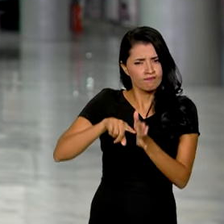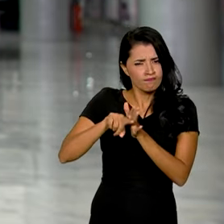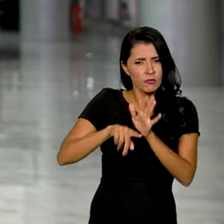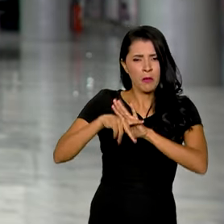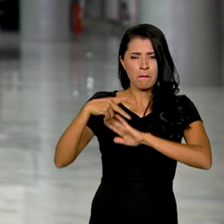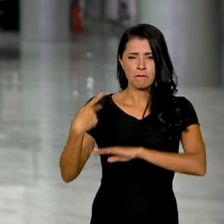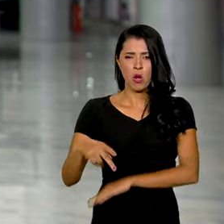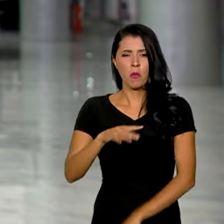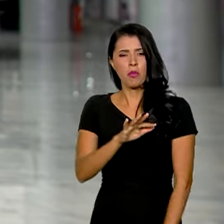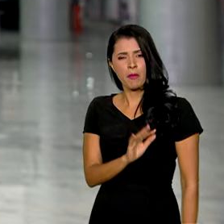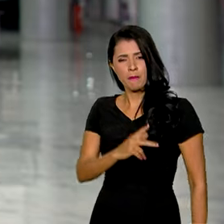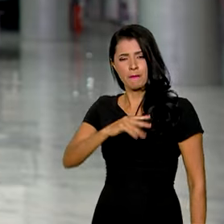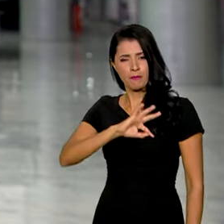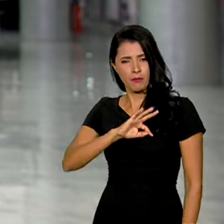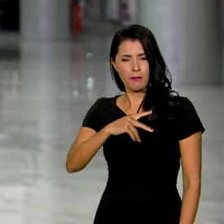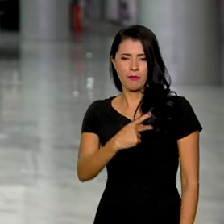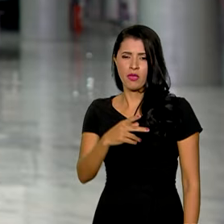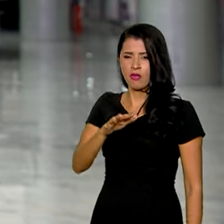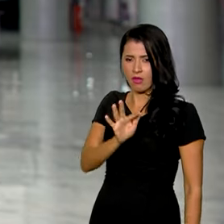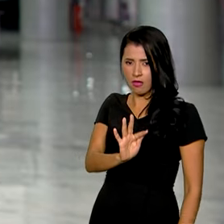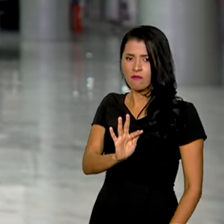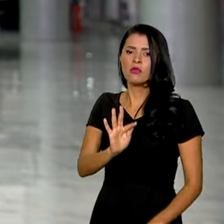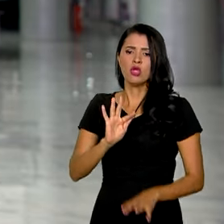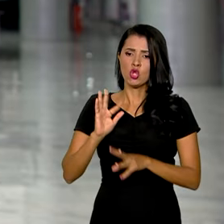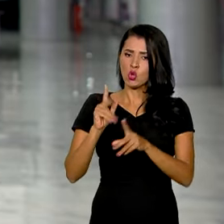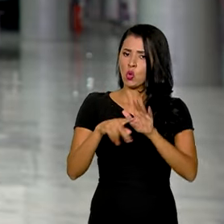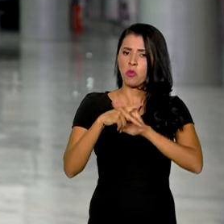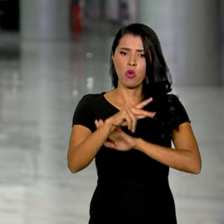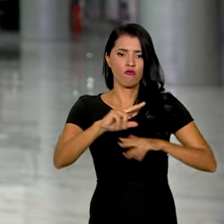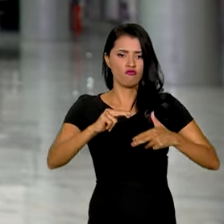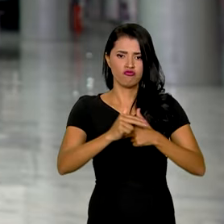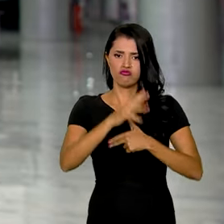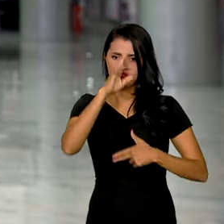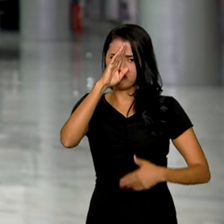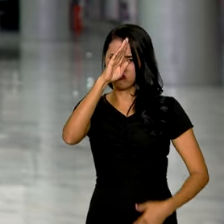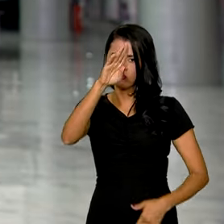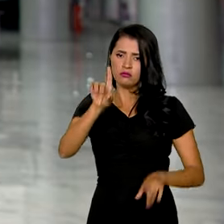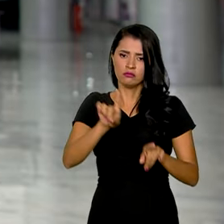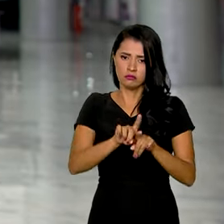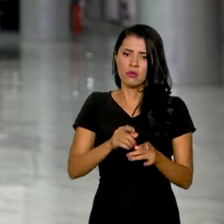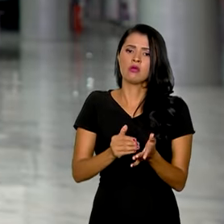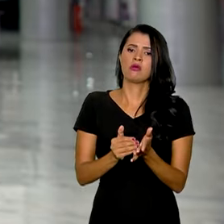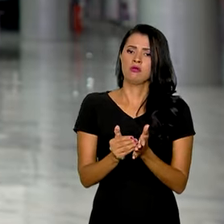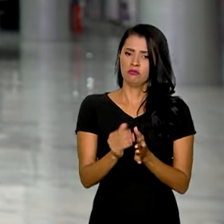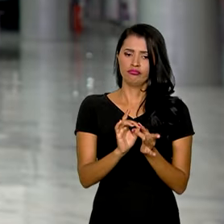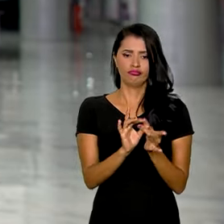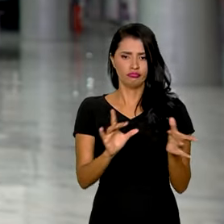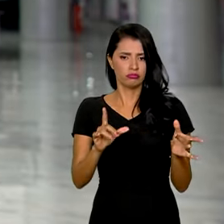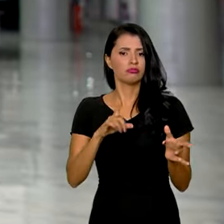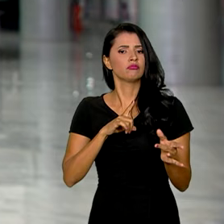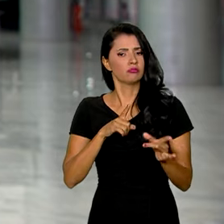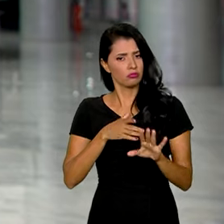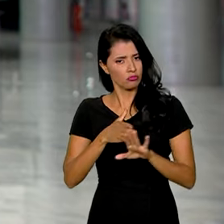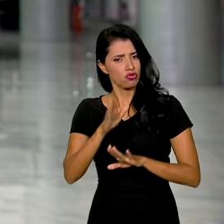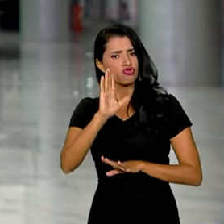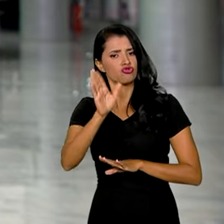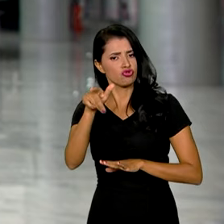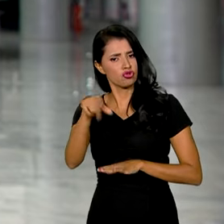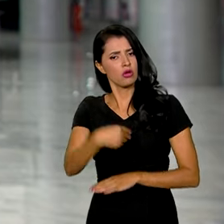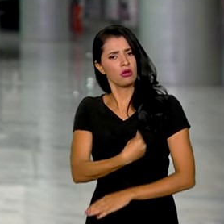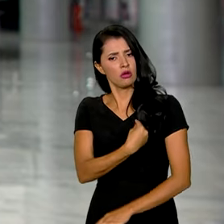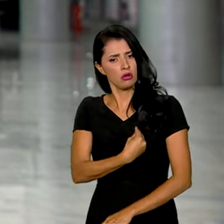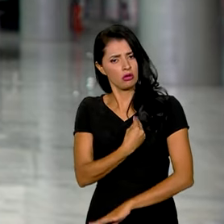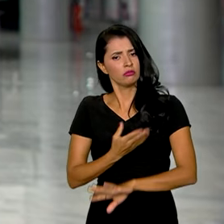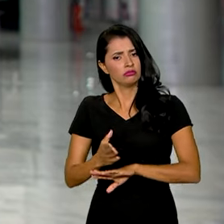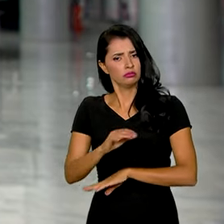Polícia Federal para o Rio de Janeiro e todo o efetivo da Força Nacional inicialmente disponibilizado já está no